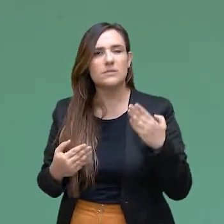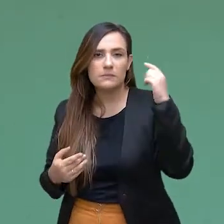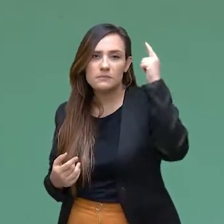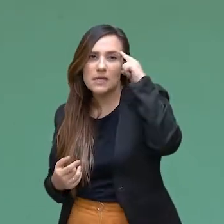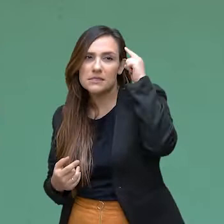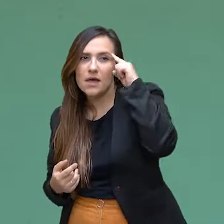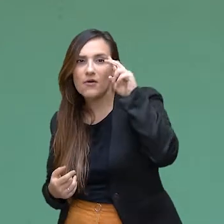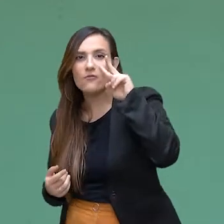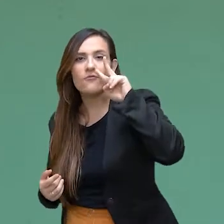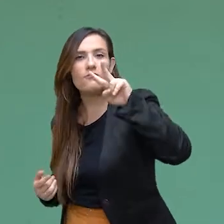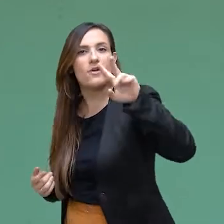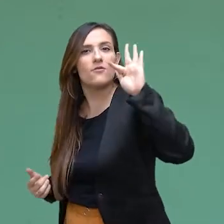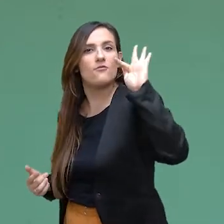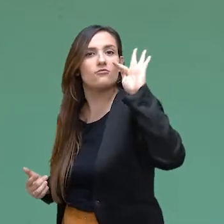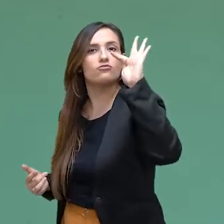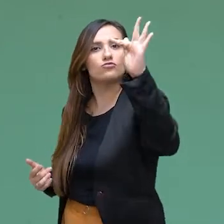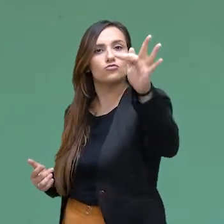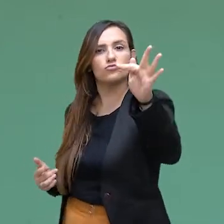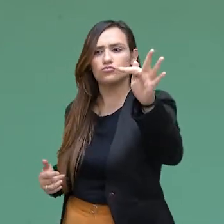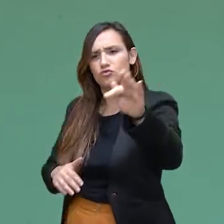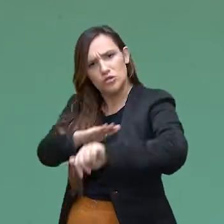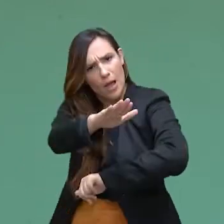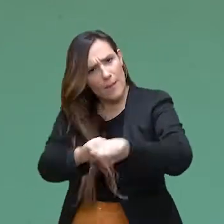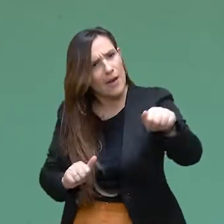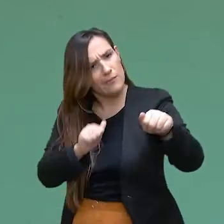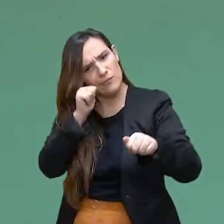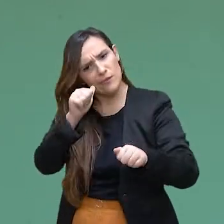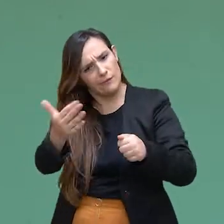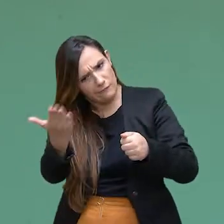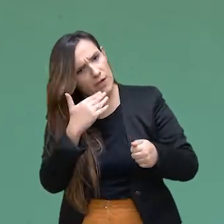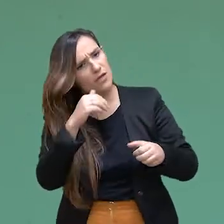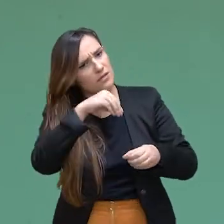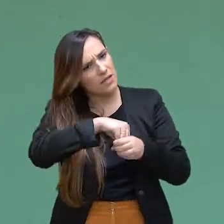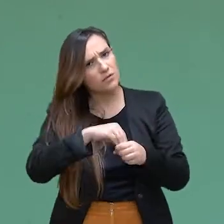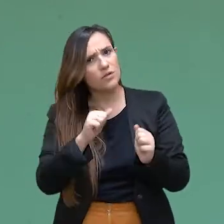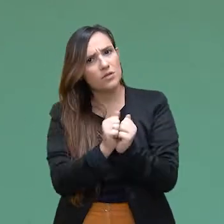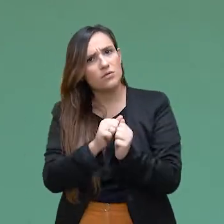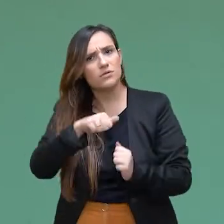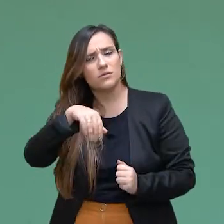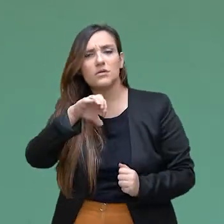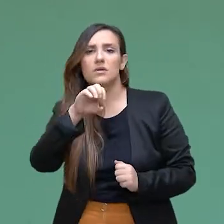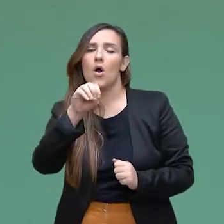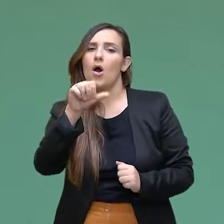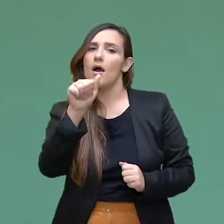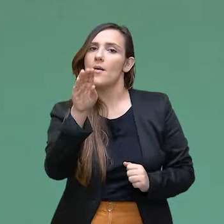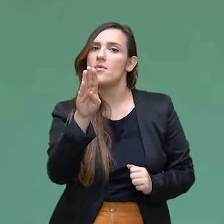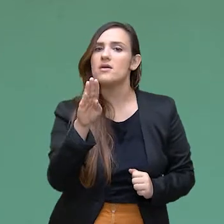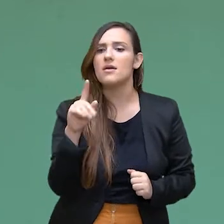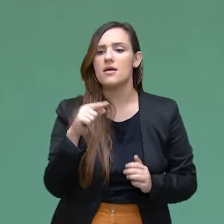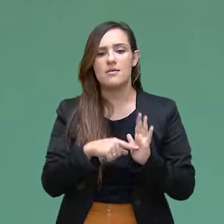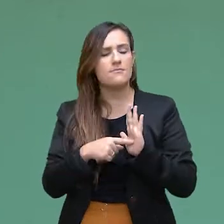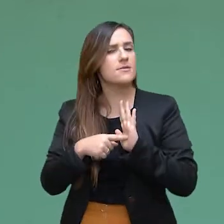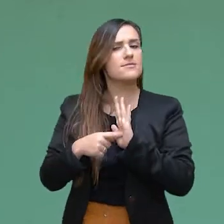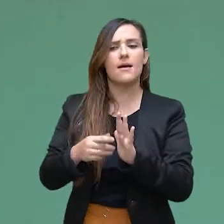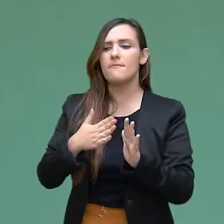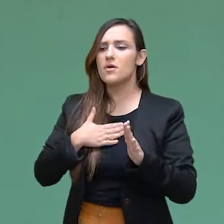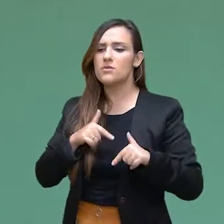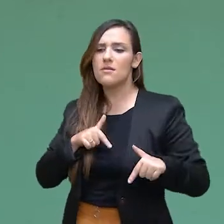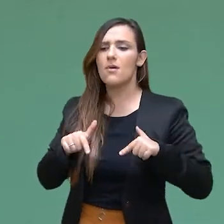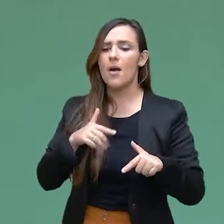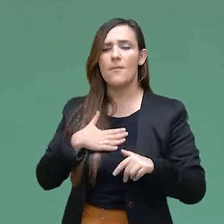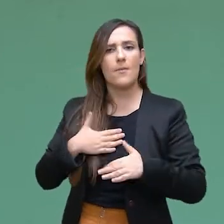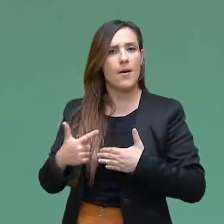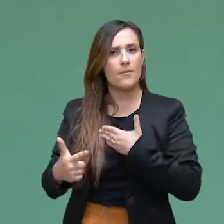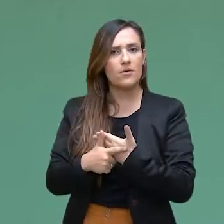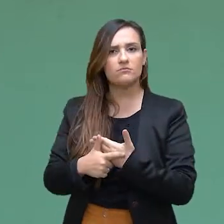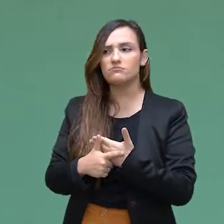frente, trazer essas mulheres para dentro da ordem, trazer essas mulheres para se apresentarem ao trabalho dentro da instituição